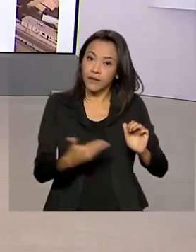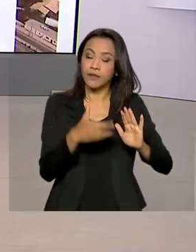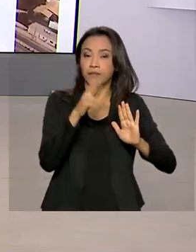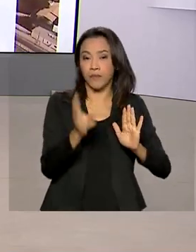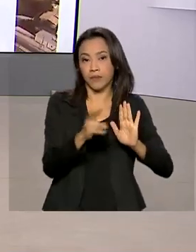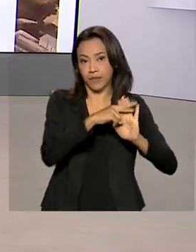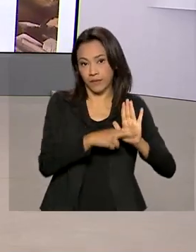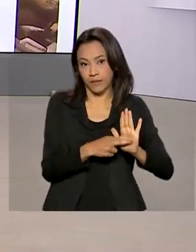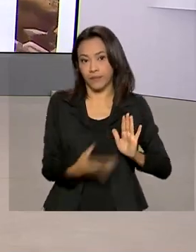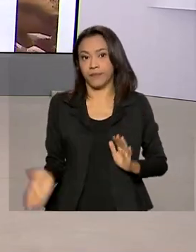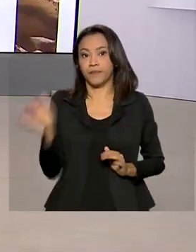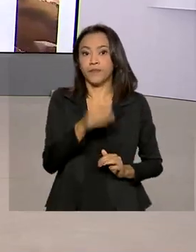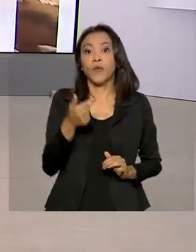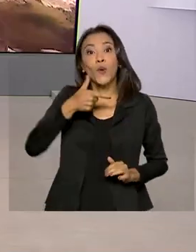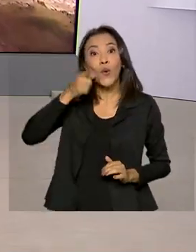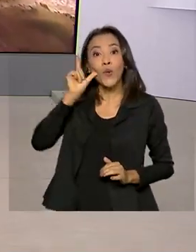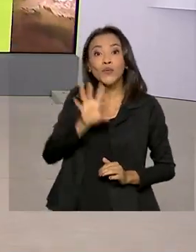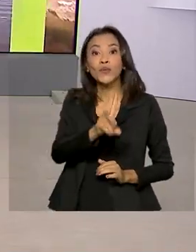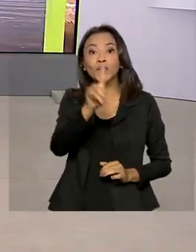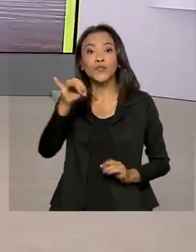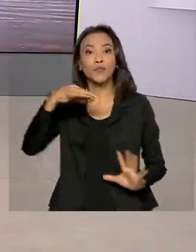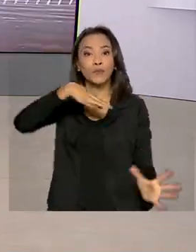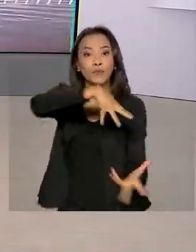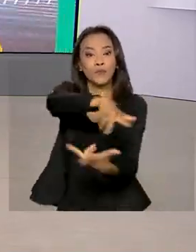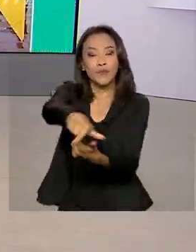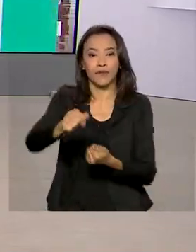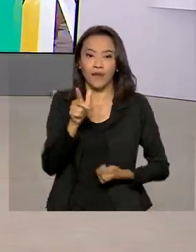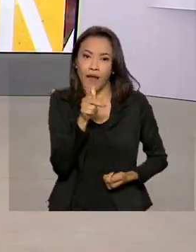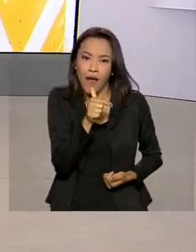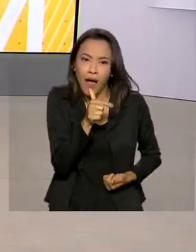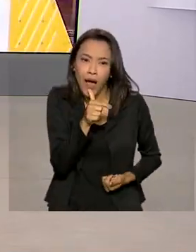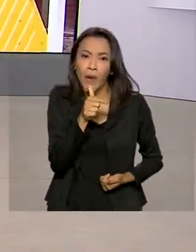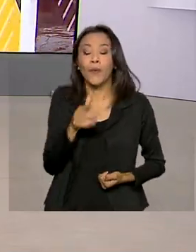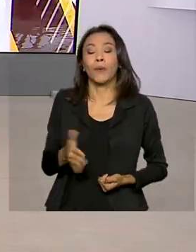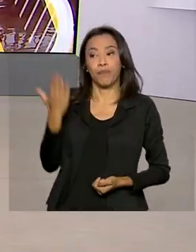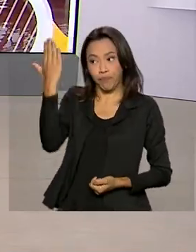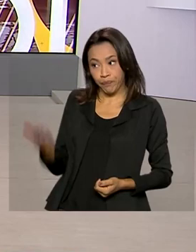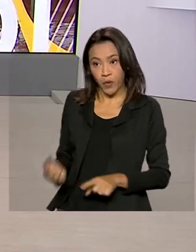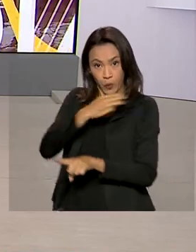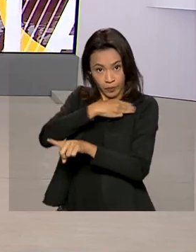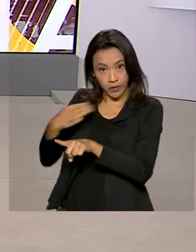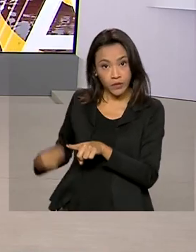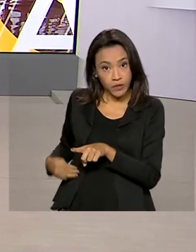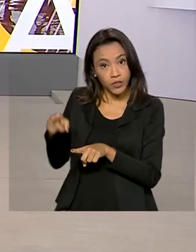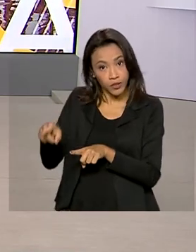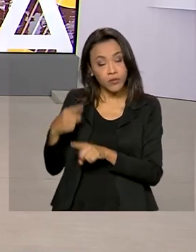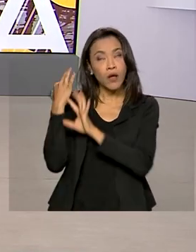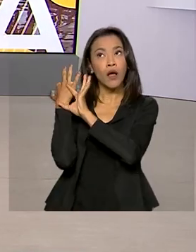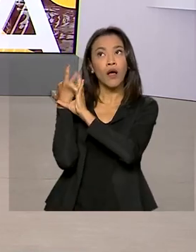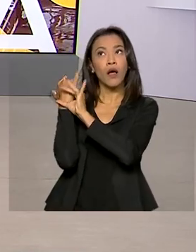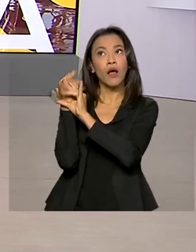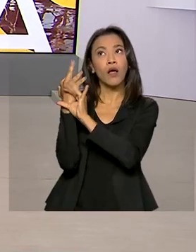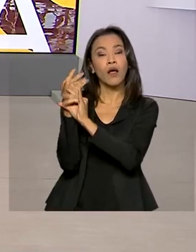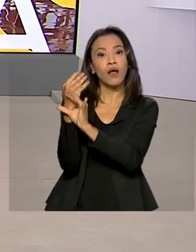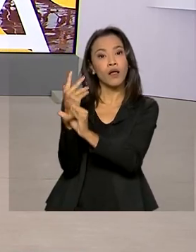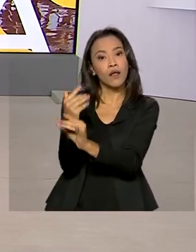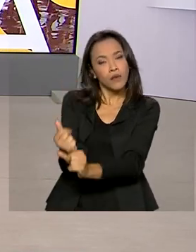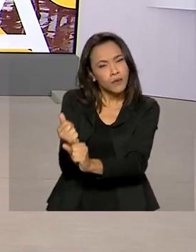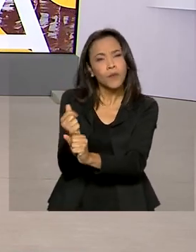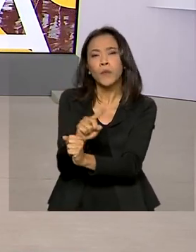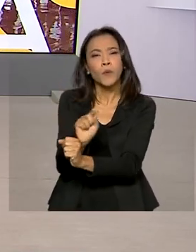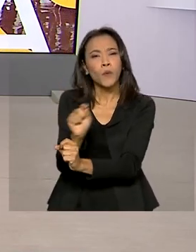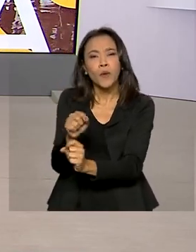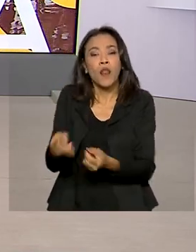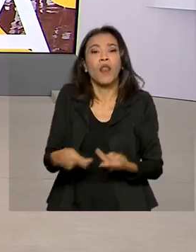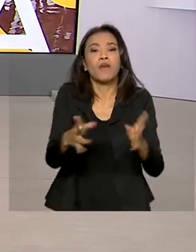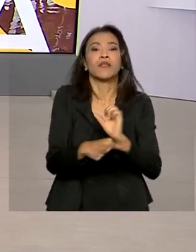E ontem foi o Dia Mundial da Água. Em comemoração à data, o ministro do Desenvolvimento Regional fez um balanço das ações para levar segurança